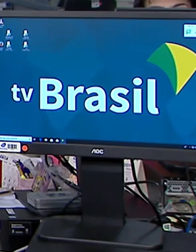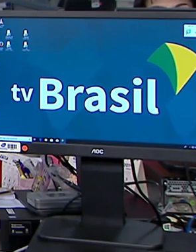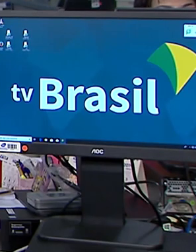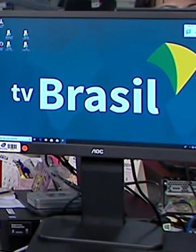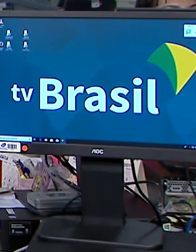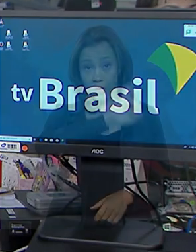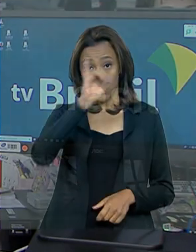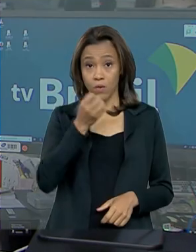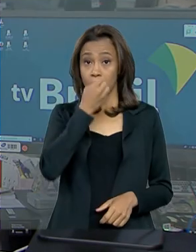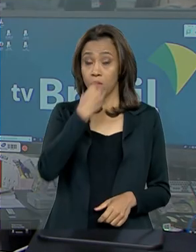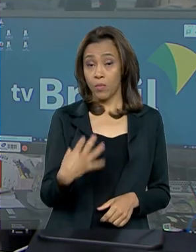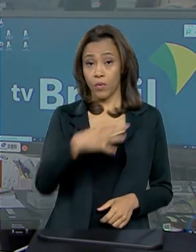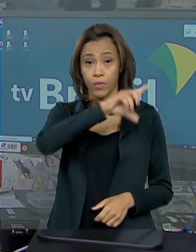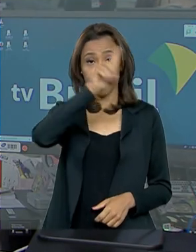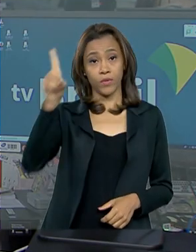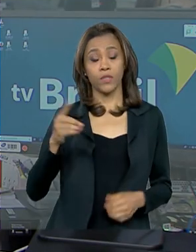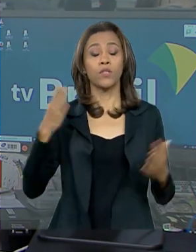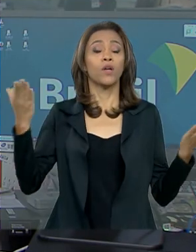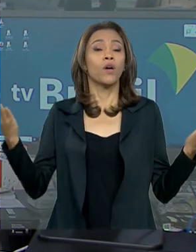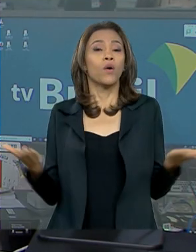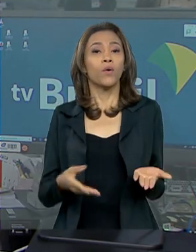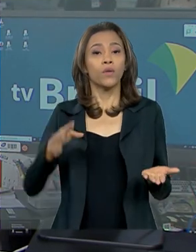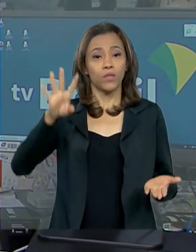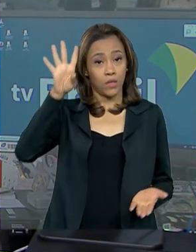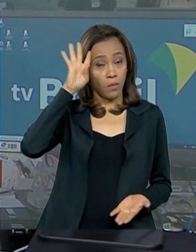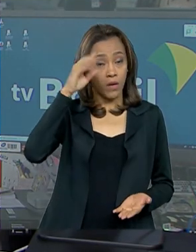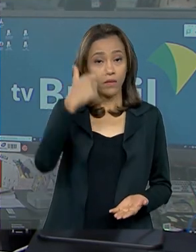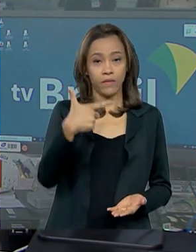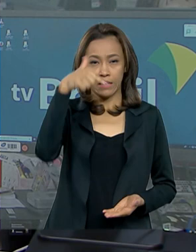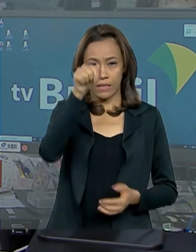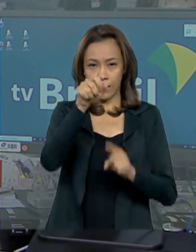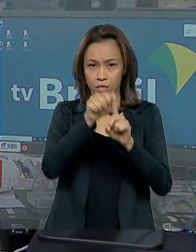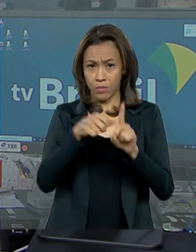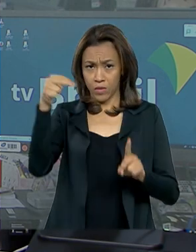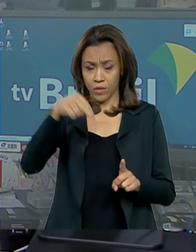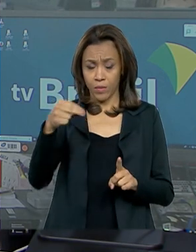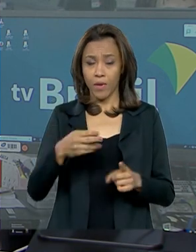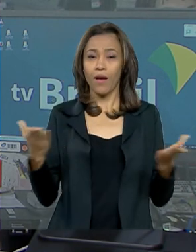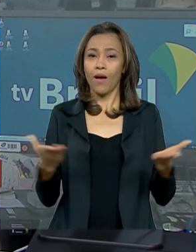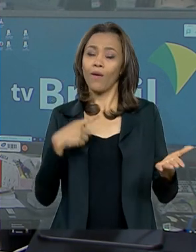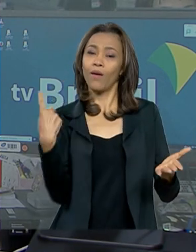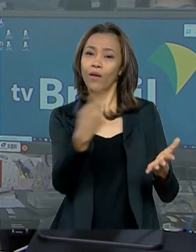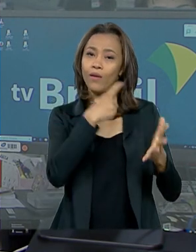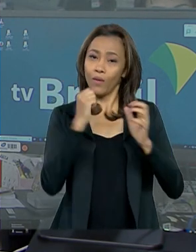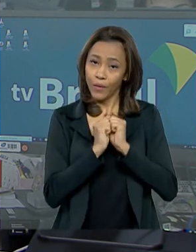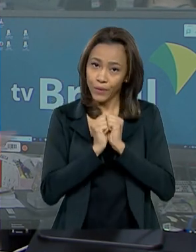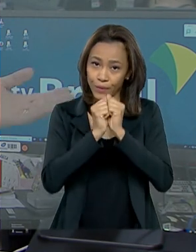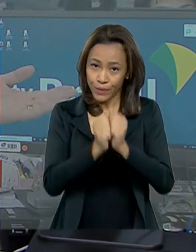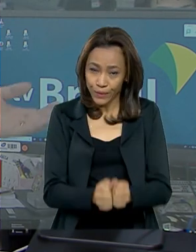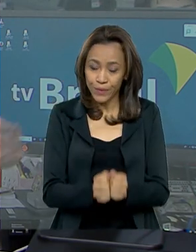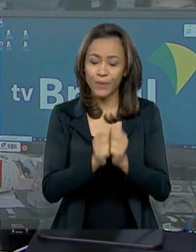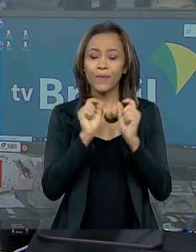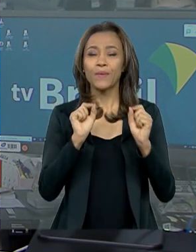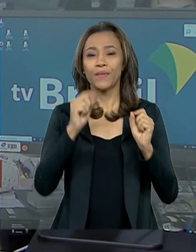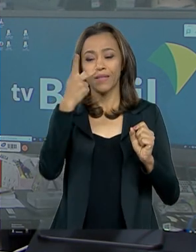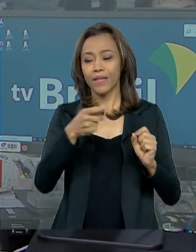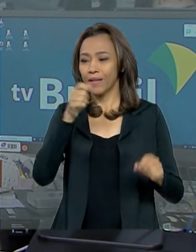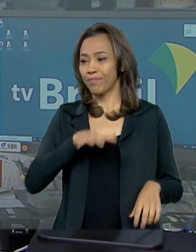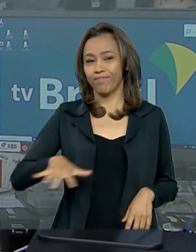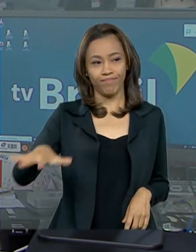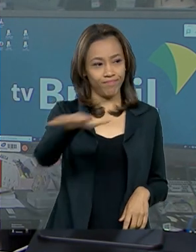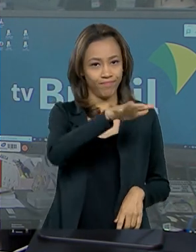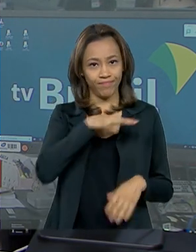Olá, bom dia pra você. Hoje é quarta-feira, 27 de novembro. A partir de agora, estamos juntos no Brasil em dia, direto da nossa